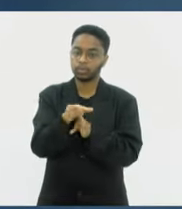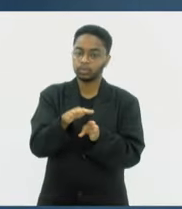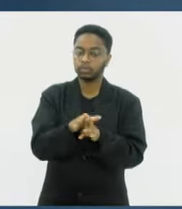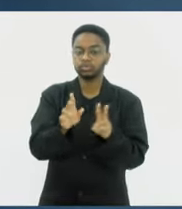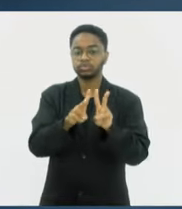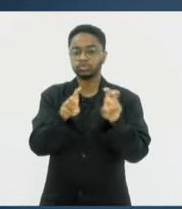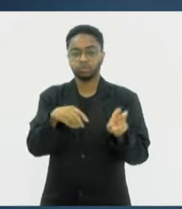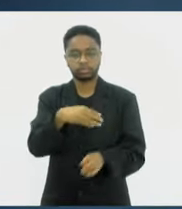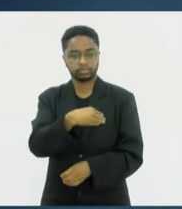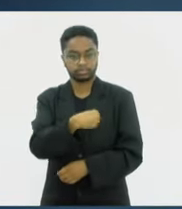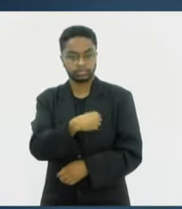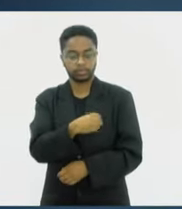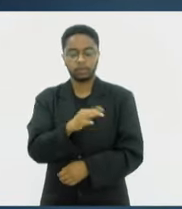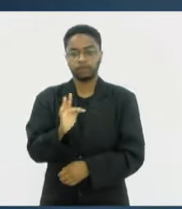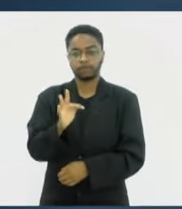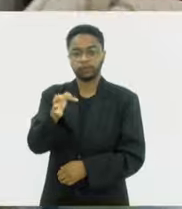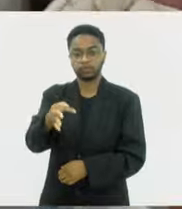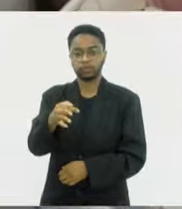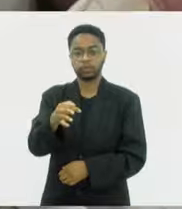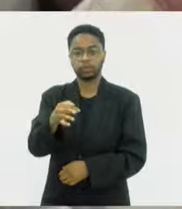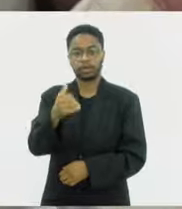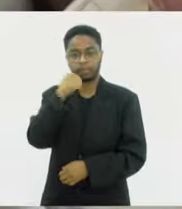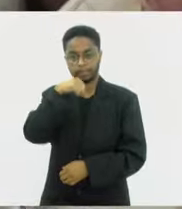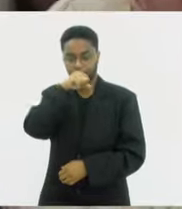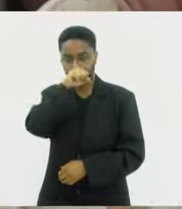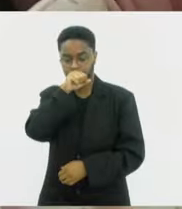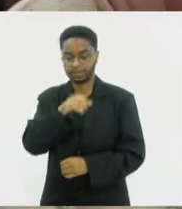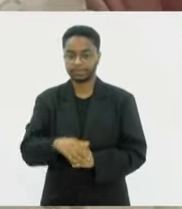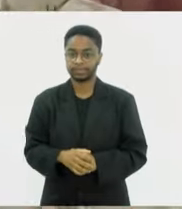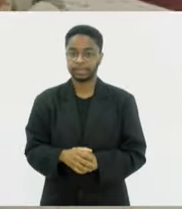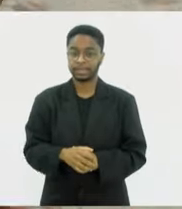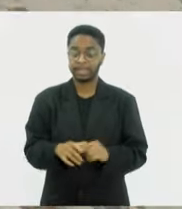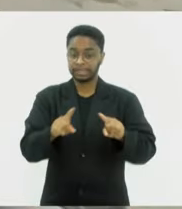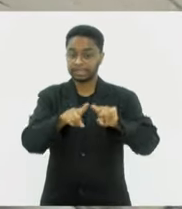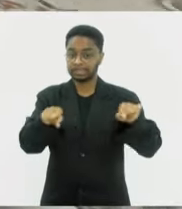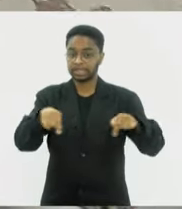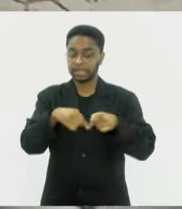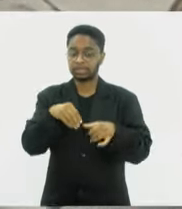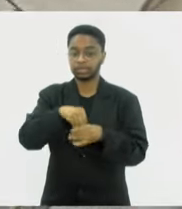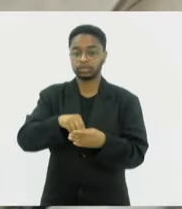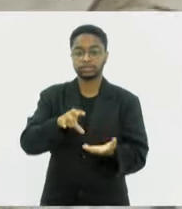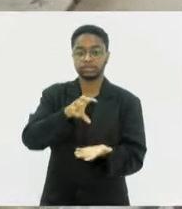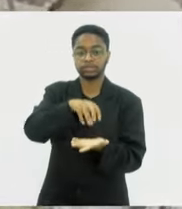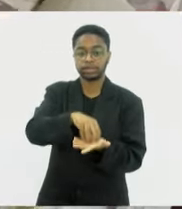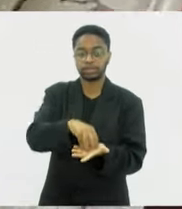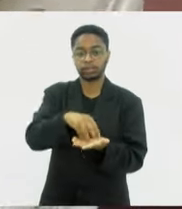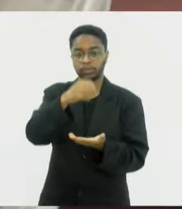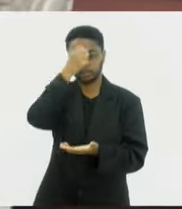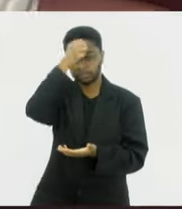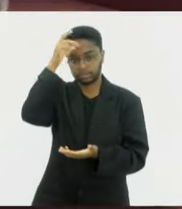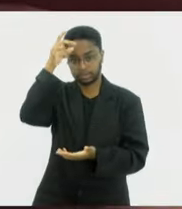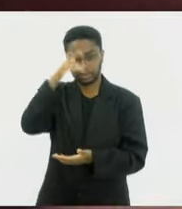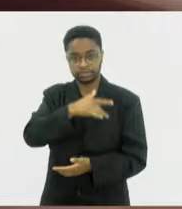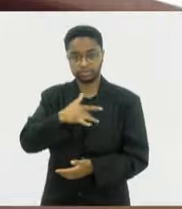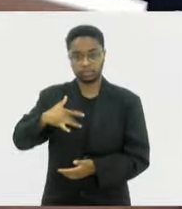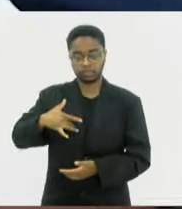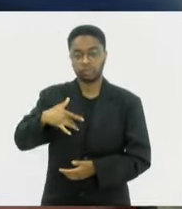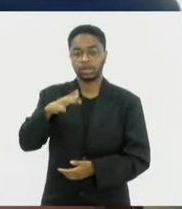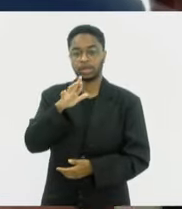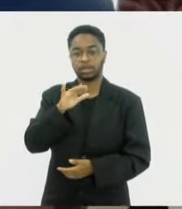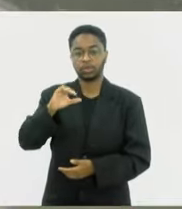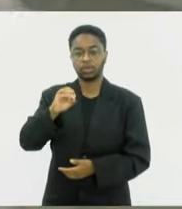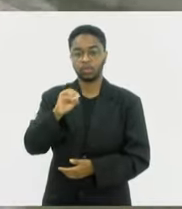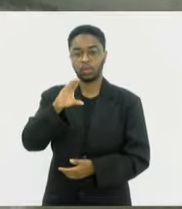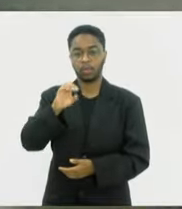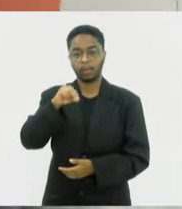aleitamento para as futuras mamães. As salas estão localizadas nos Centros Municipais de Saúde do Rio Cumprido, de São Cristóvão